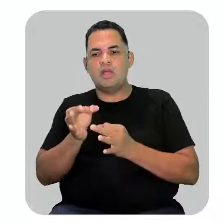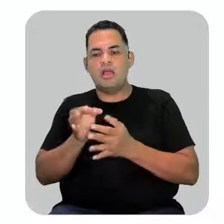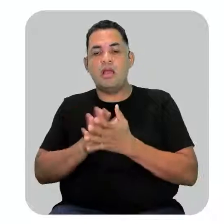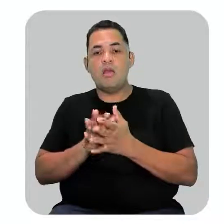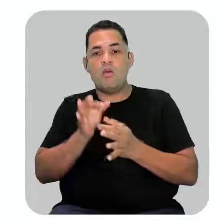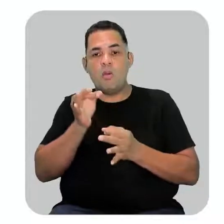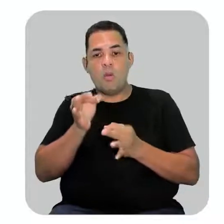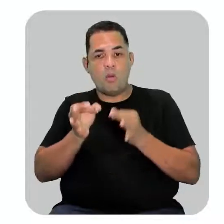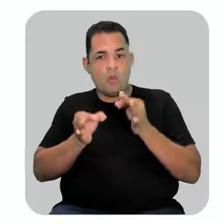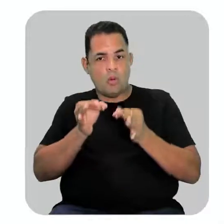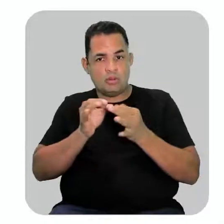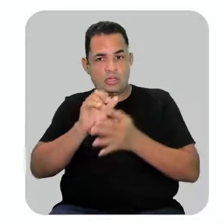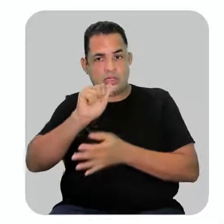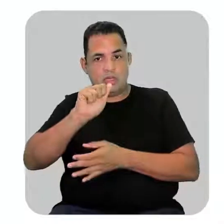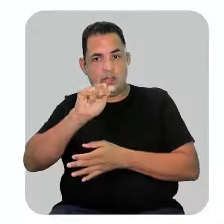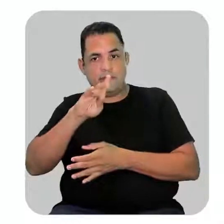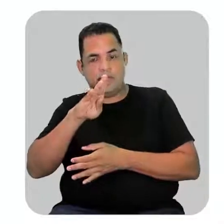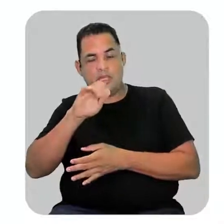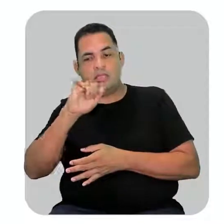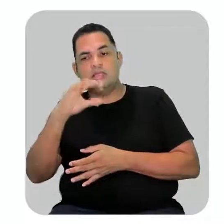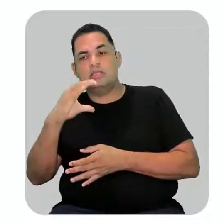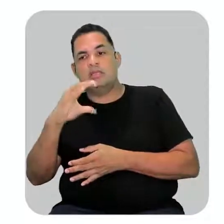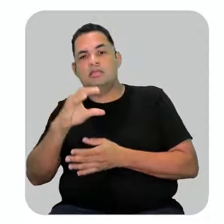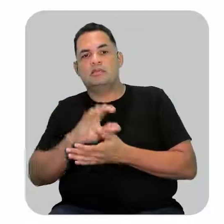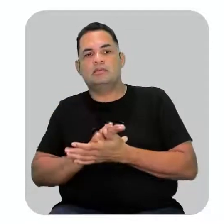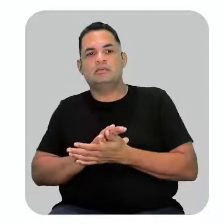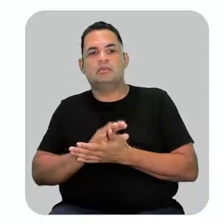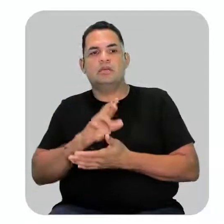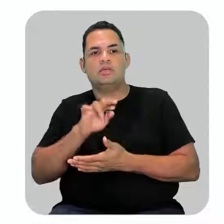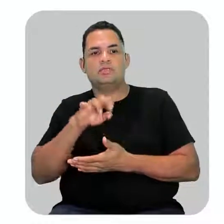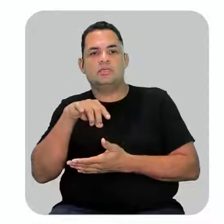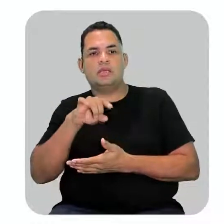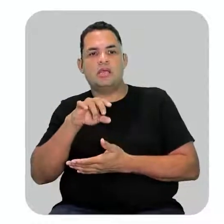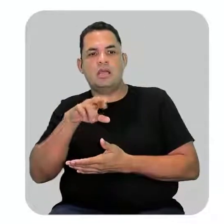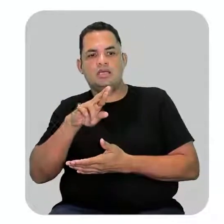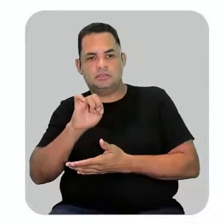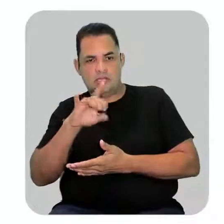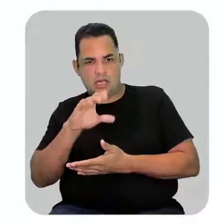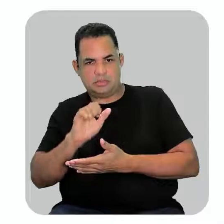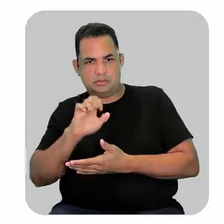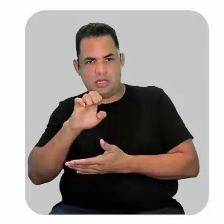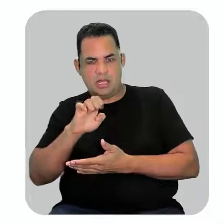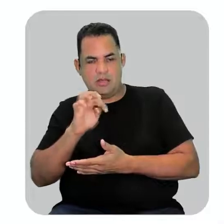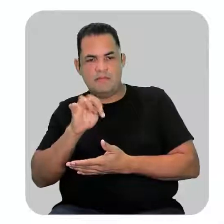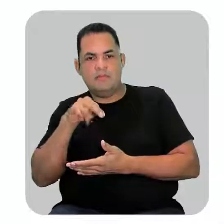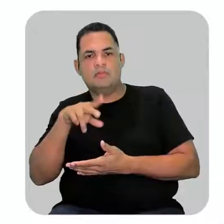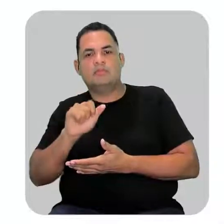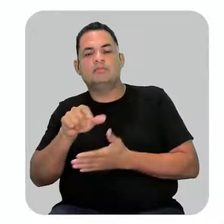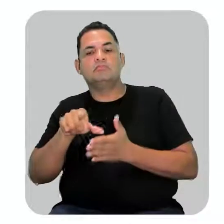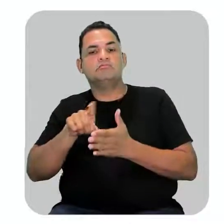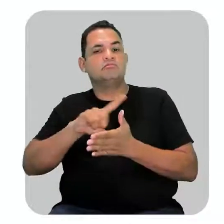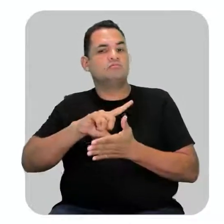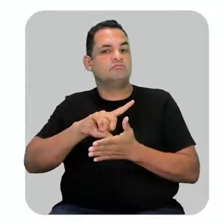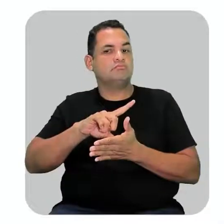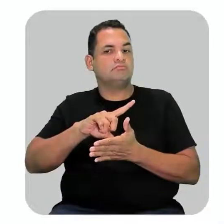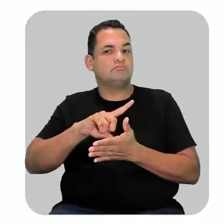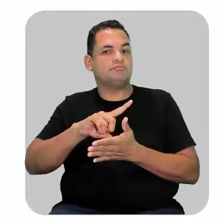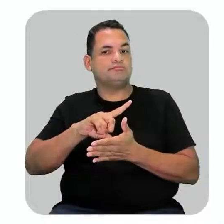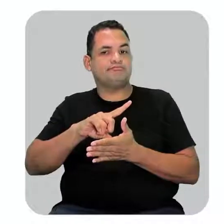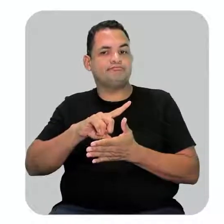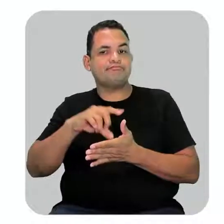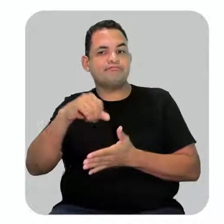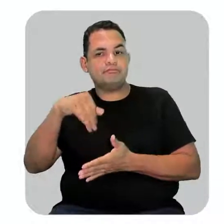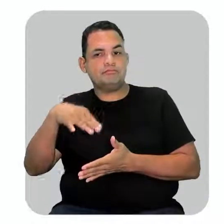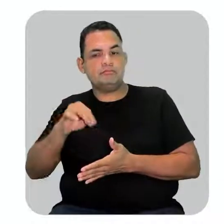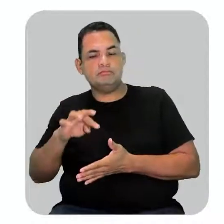alfabética. Sendo assim, radicais como etil vem antes de radicais como o